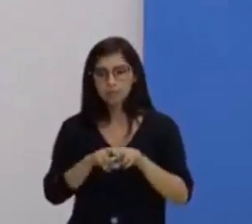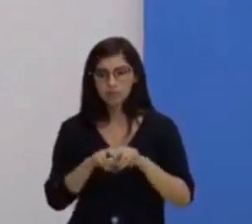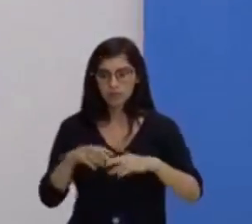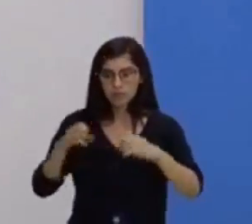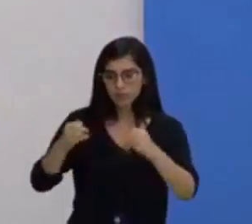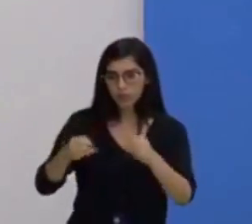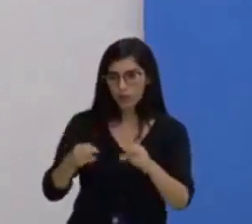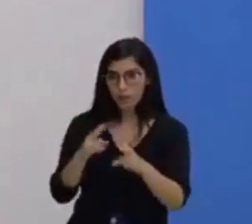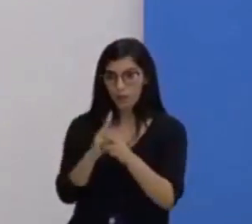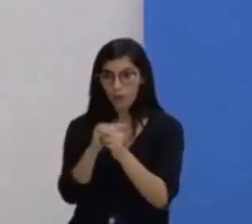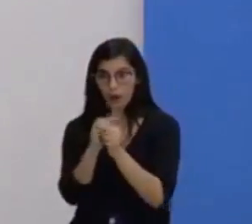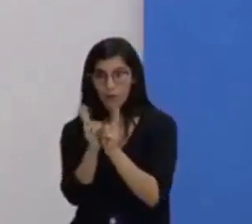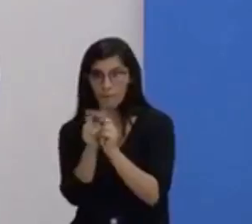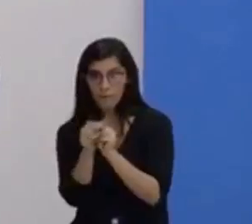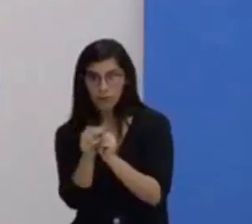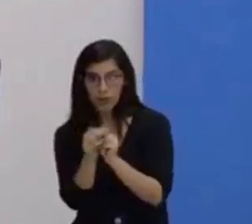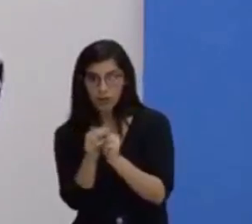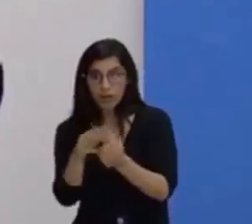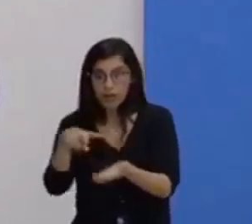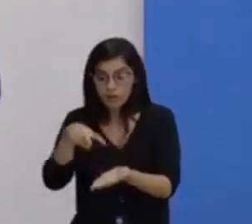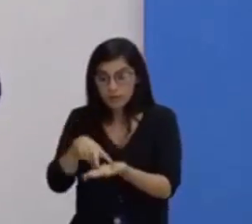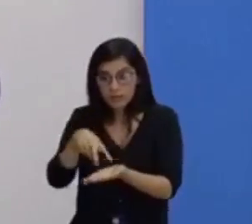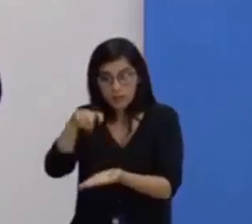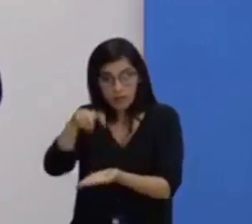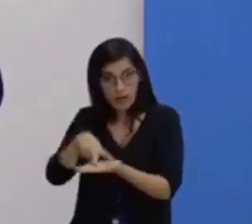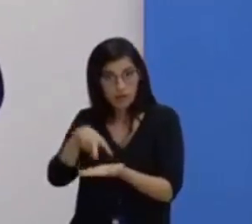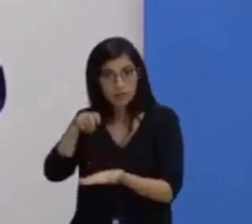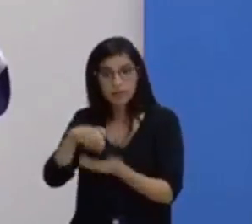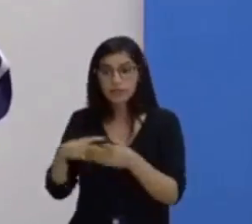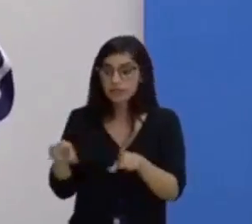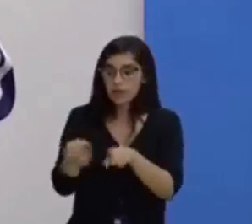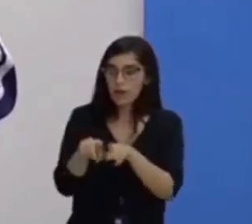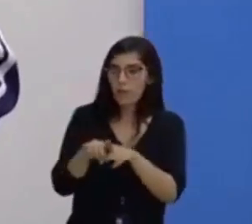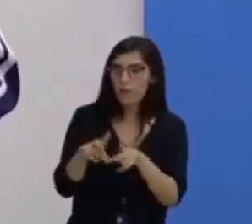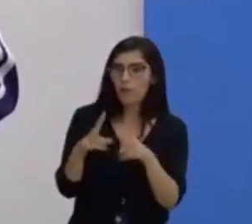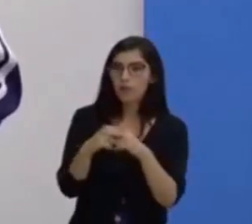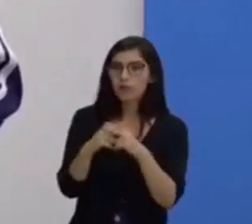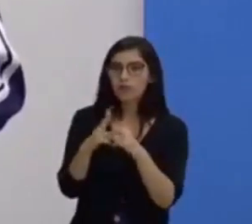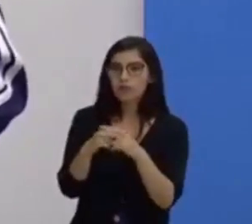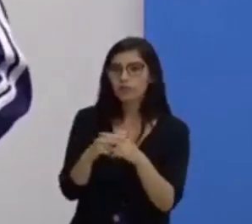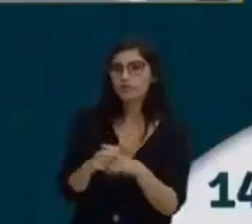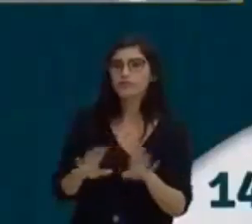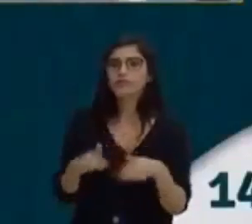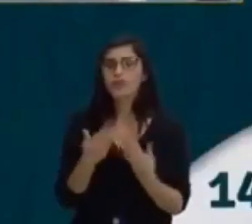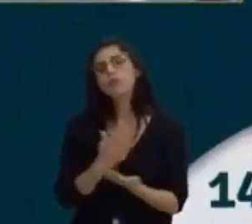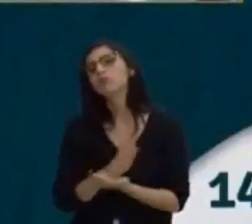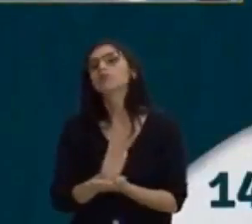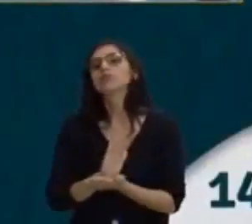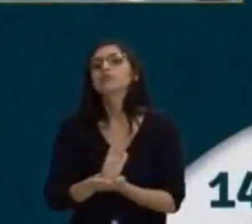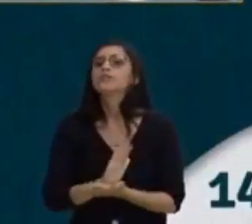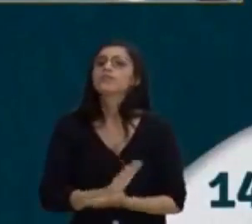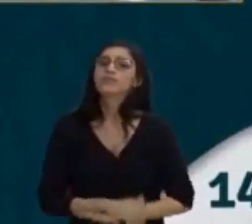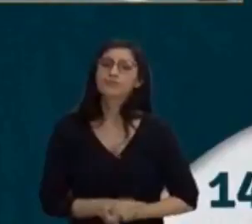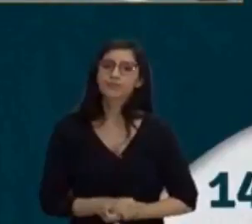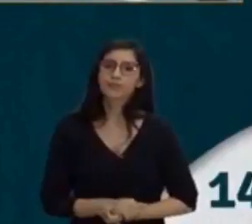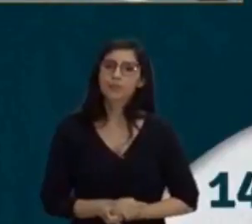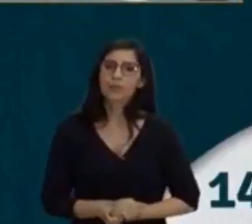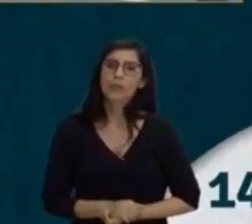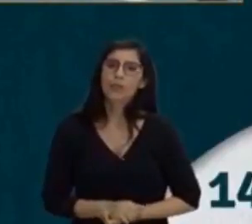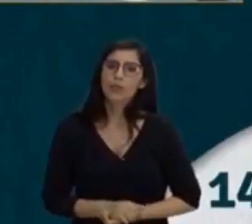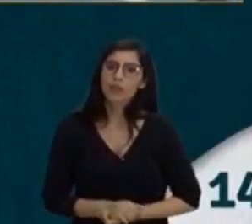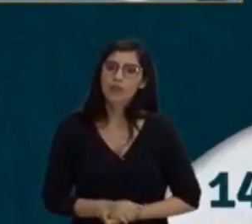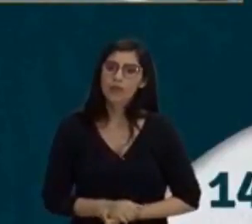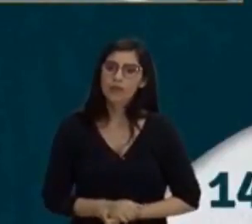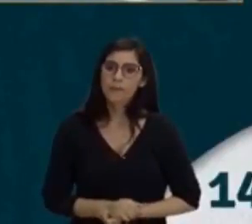isso nós falamos da ginástica olímpica, dos saltos e alguns tipos de lutas. Tudo bem? Vamos lá? Vamos continuar? Olha só.